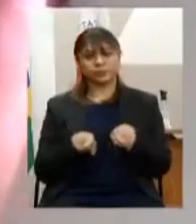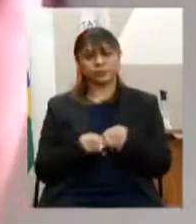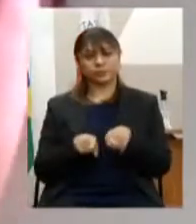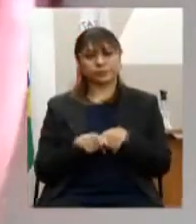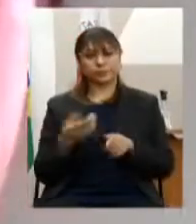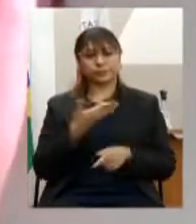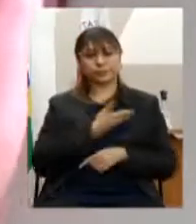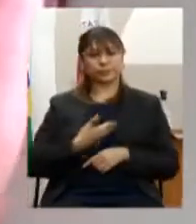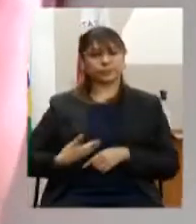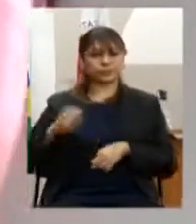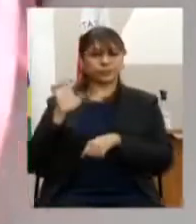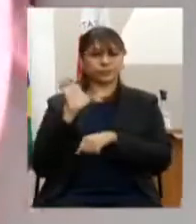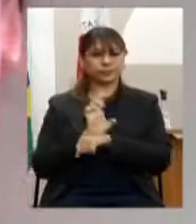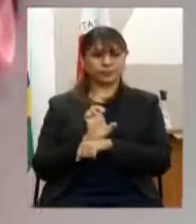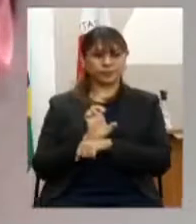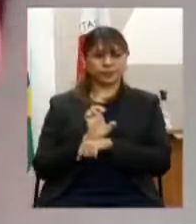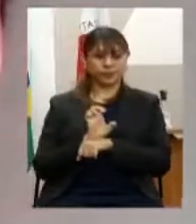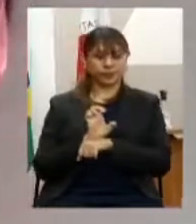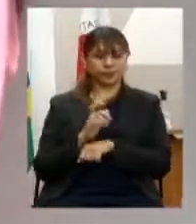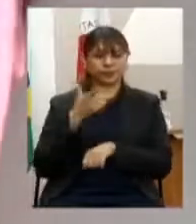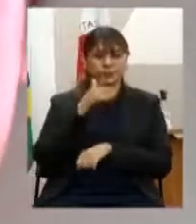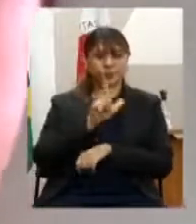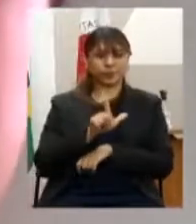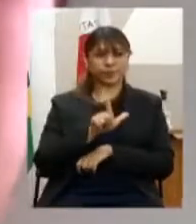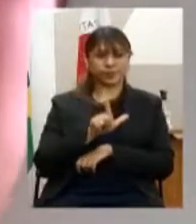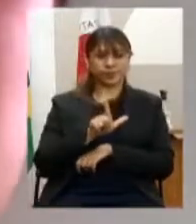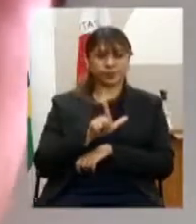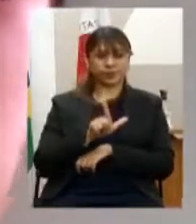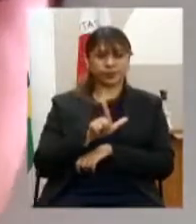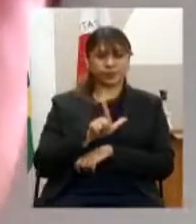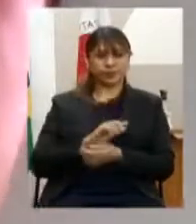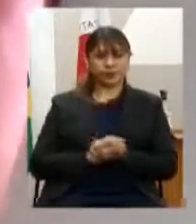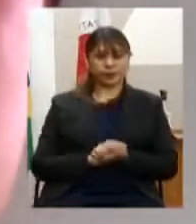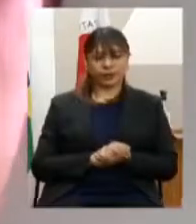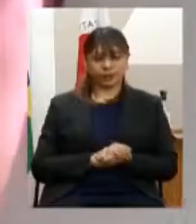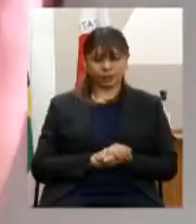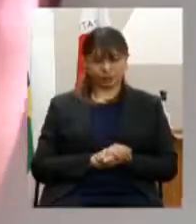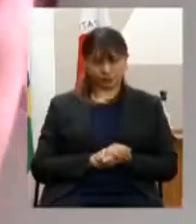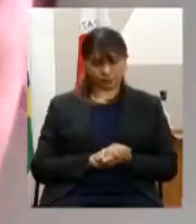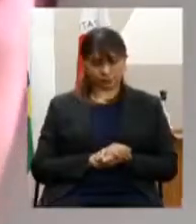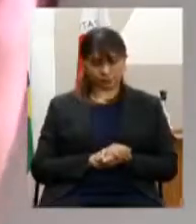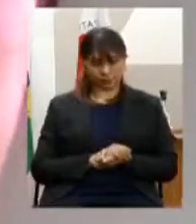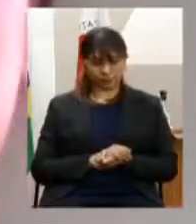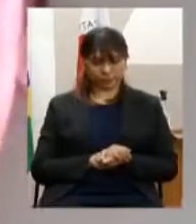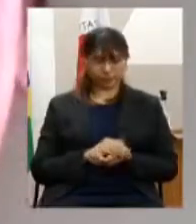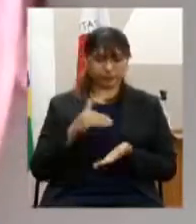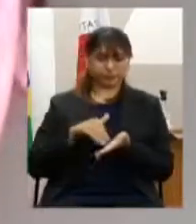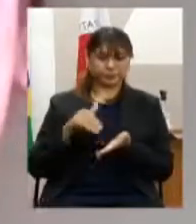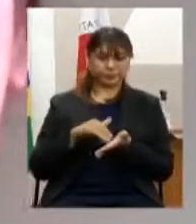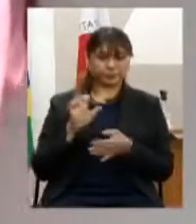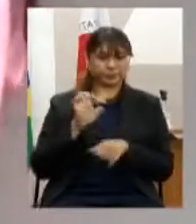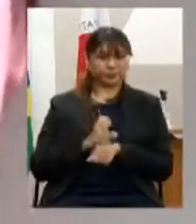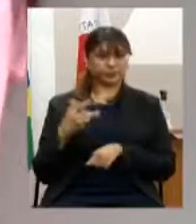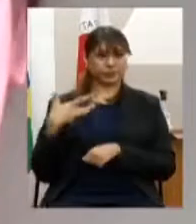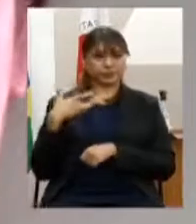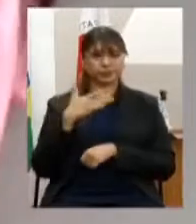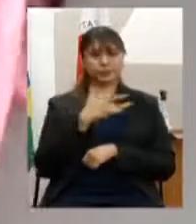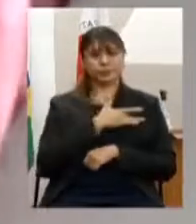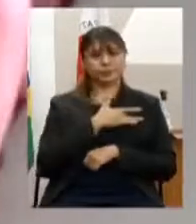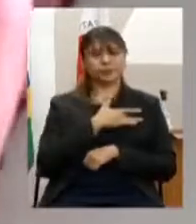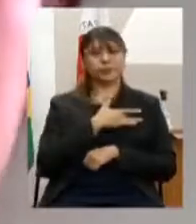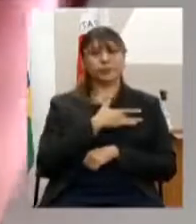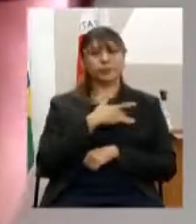Estado que promova a articulação entre a Secretaria de Estado de Desenvolvimento Social CDS e a Secretaria de Estado de Saúde SES